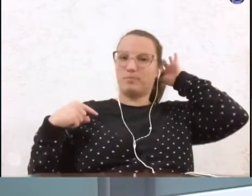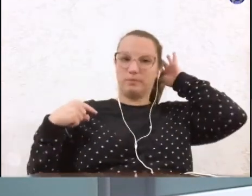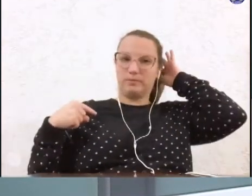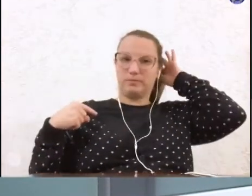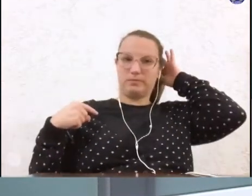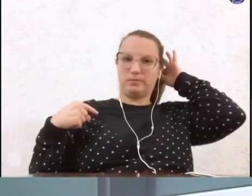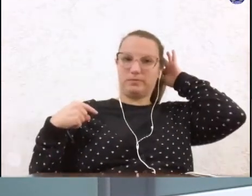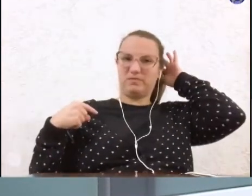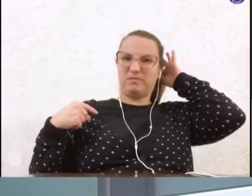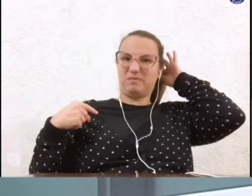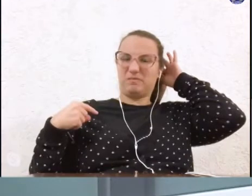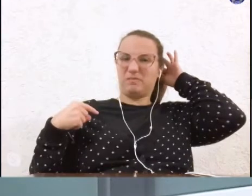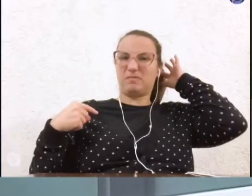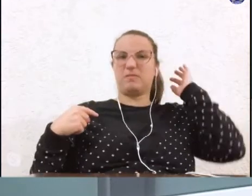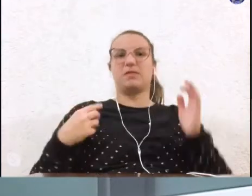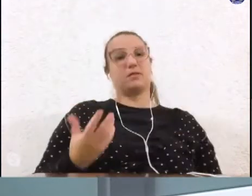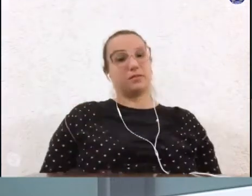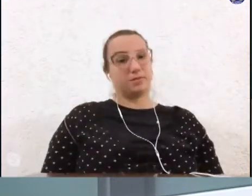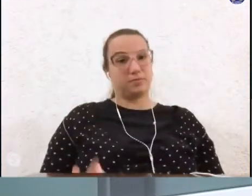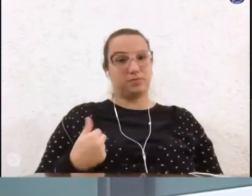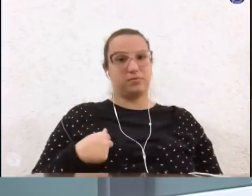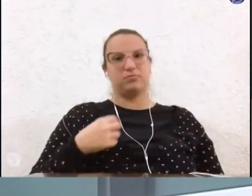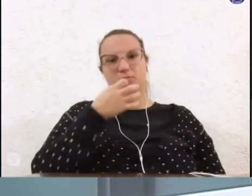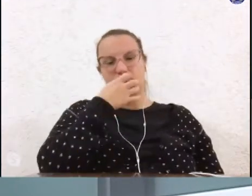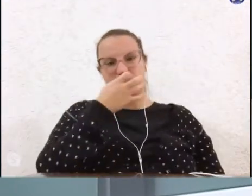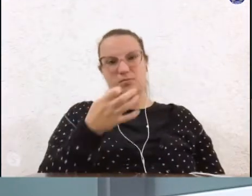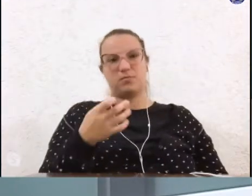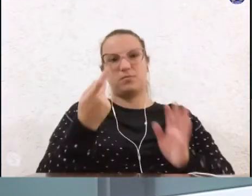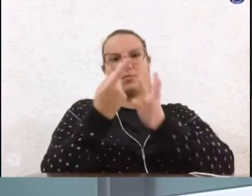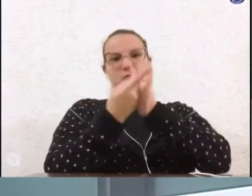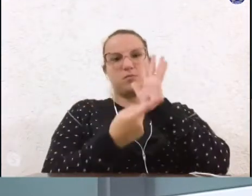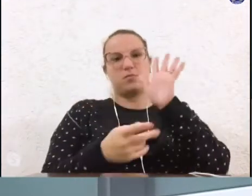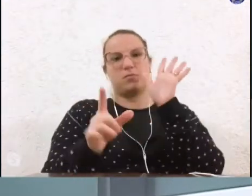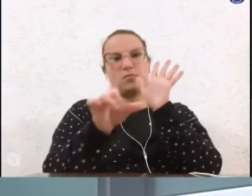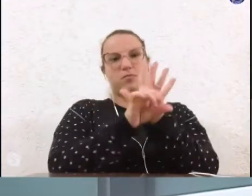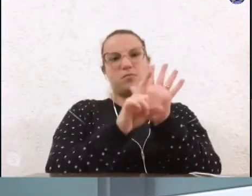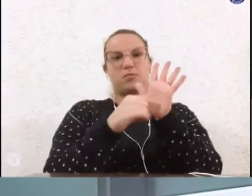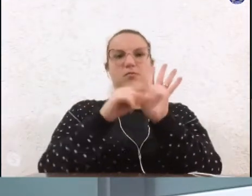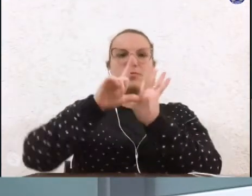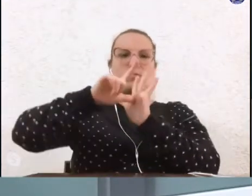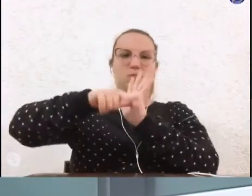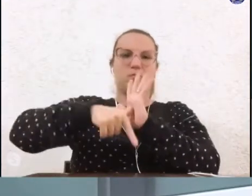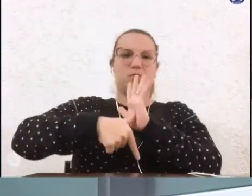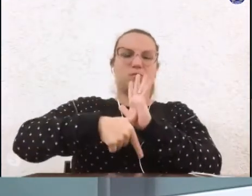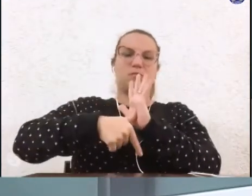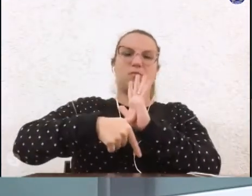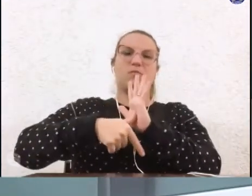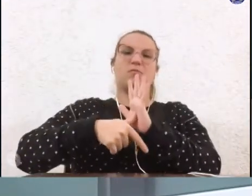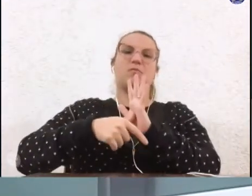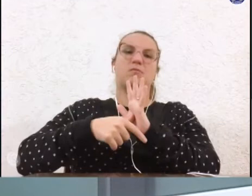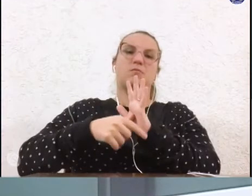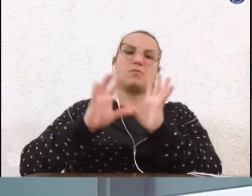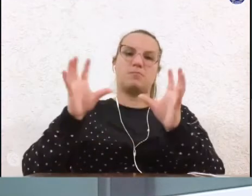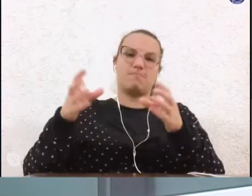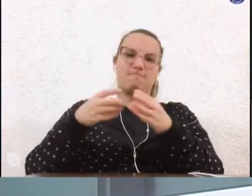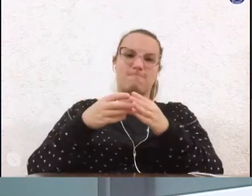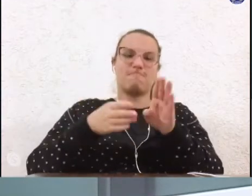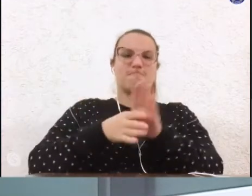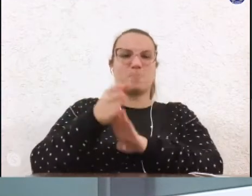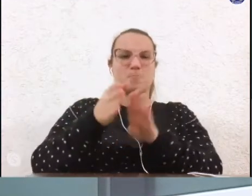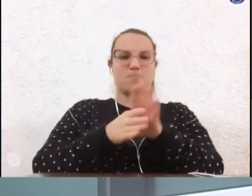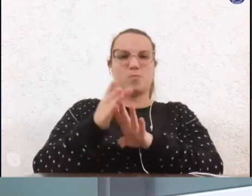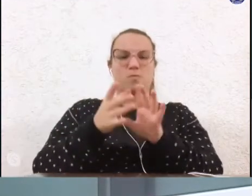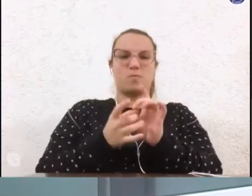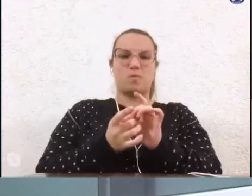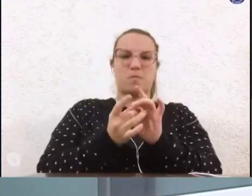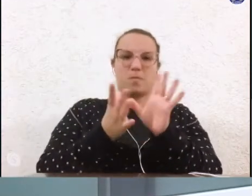eu suponho que esse projeto de lei precisa ser adiado para que esse conselho possa deliberar